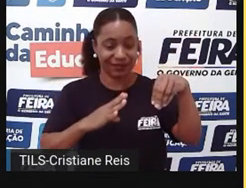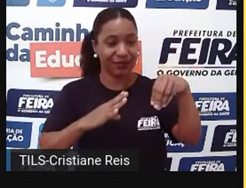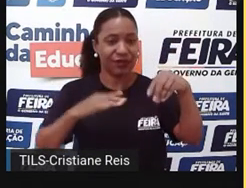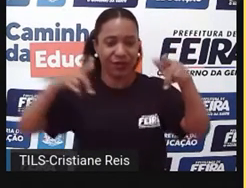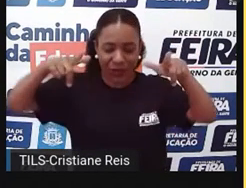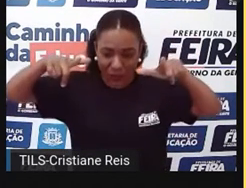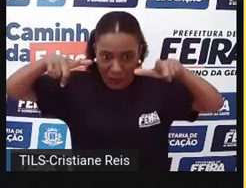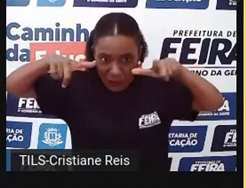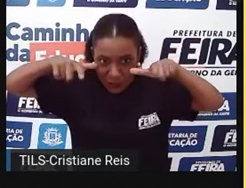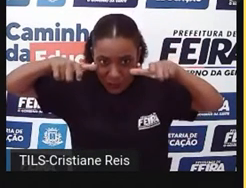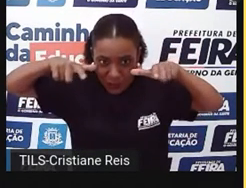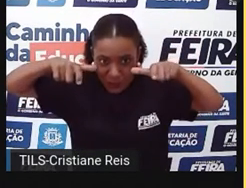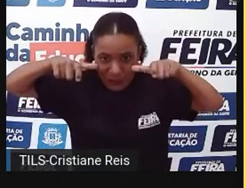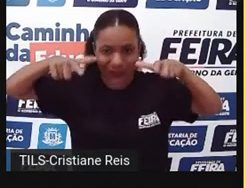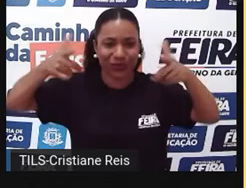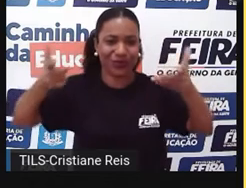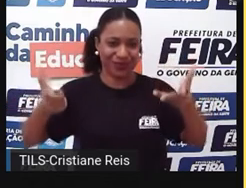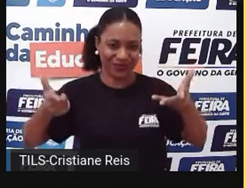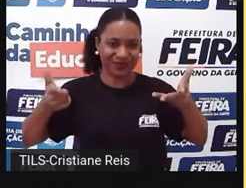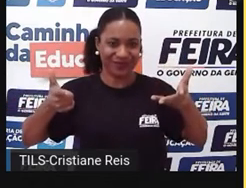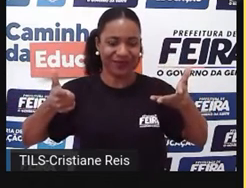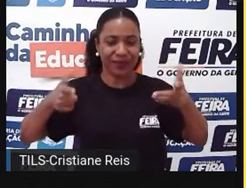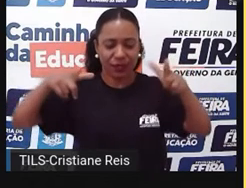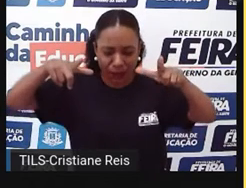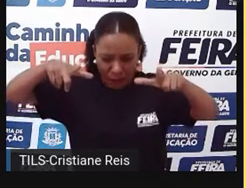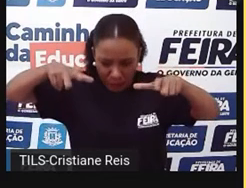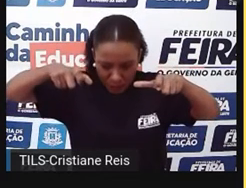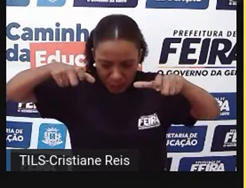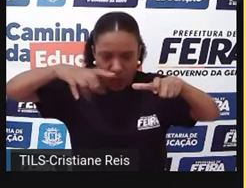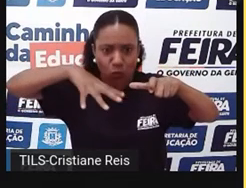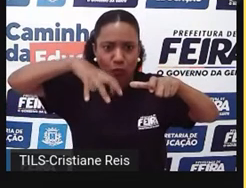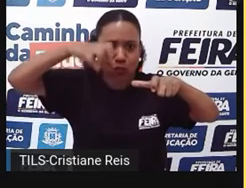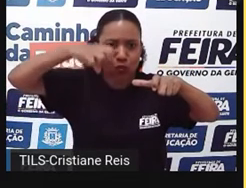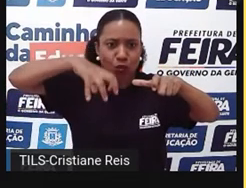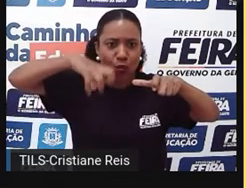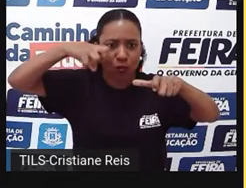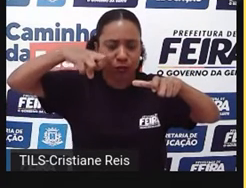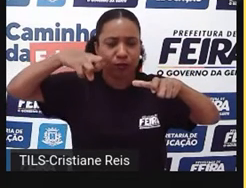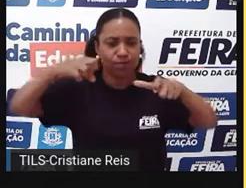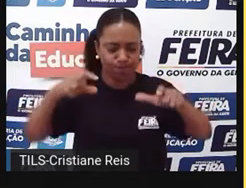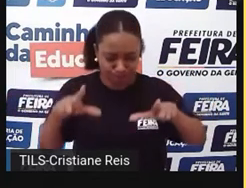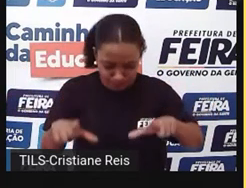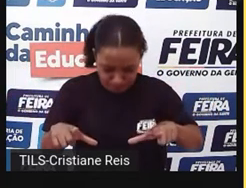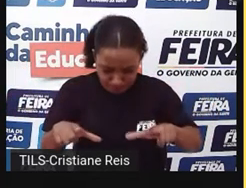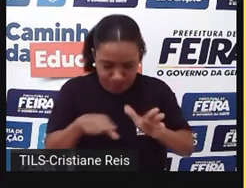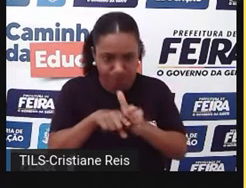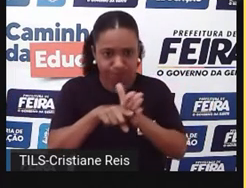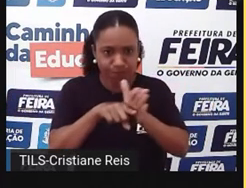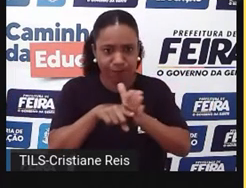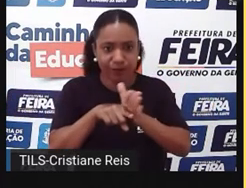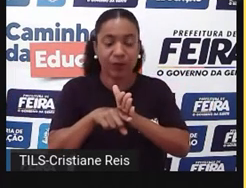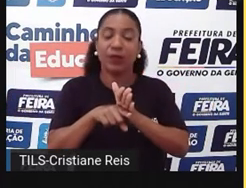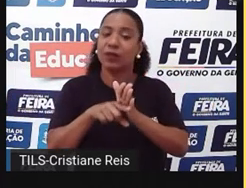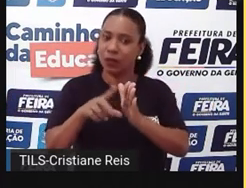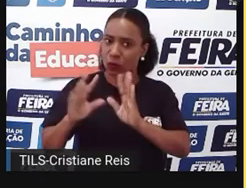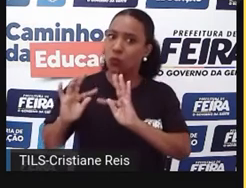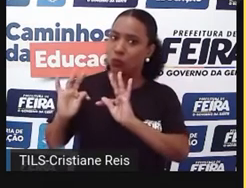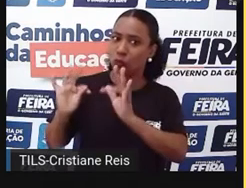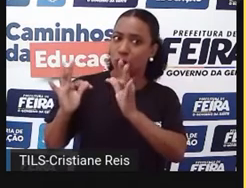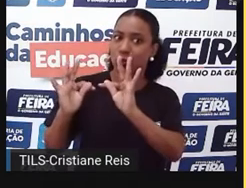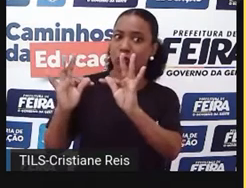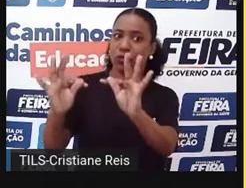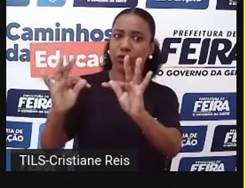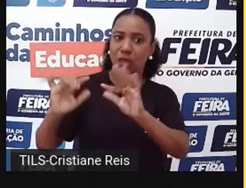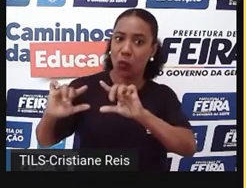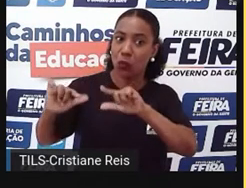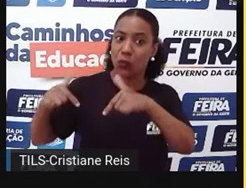aéreas. Então, eu ainda continuei com aquela ideia, né, da tecnologia para melhorar a qualidade